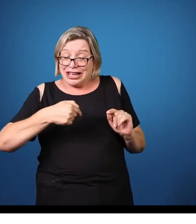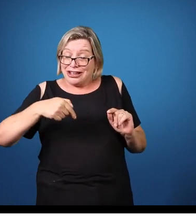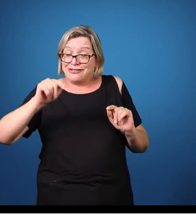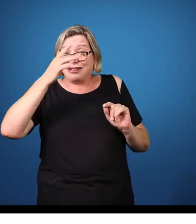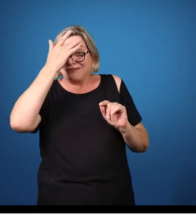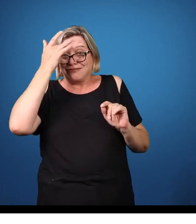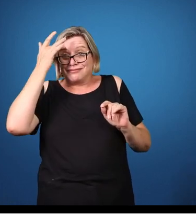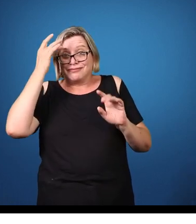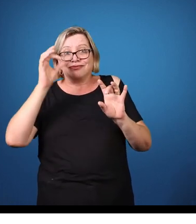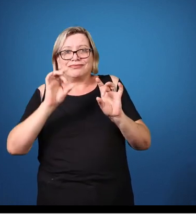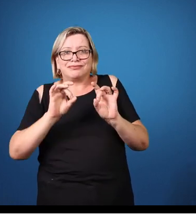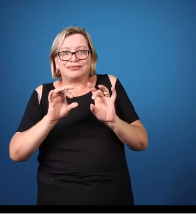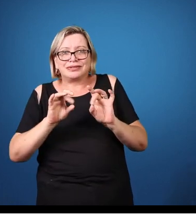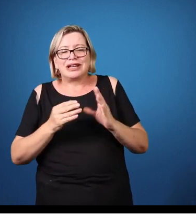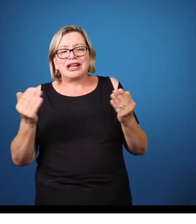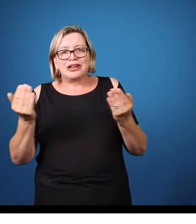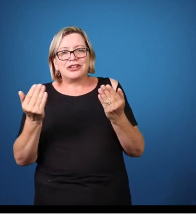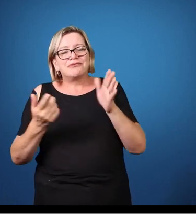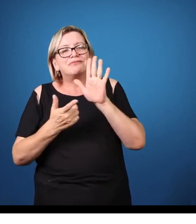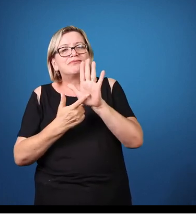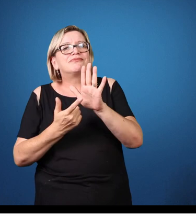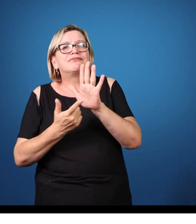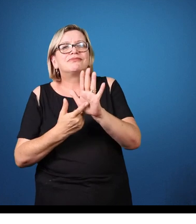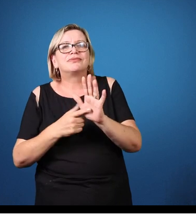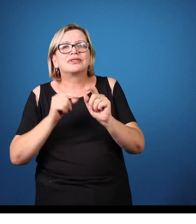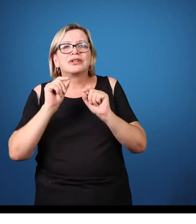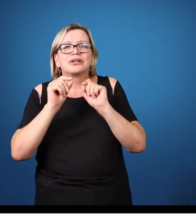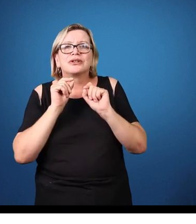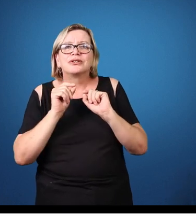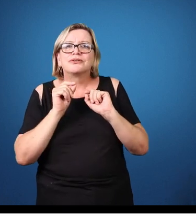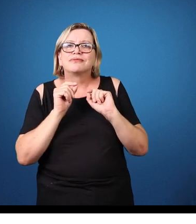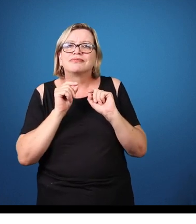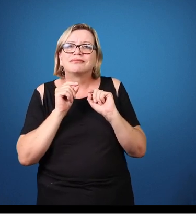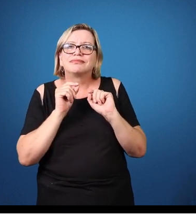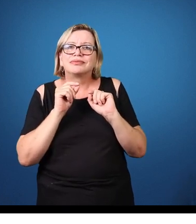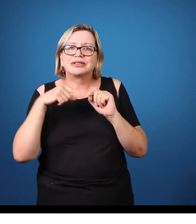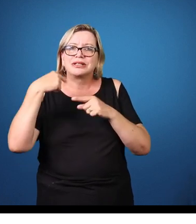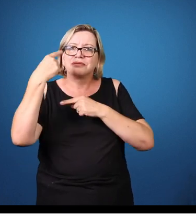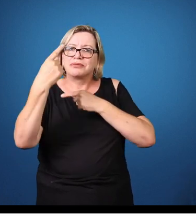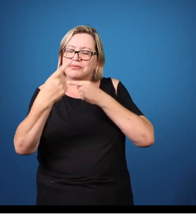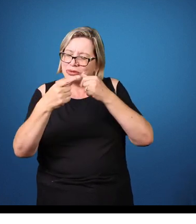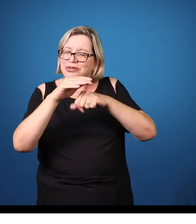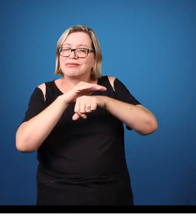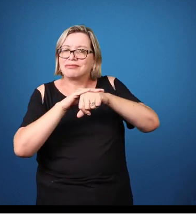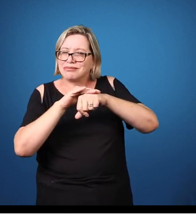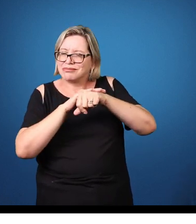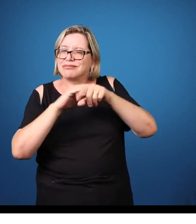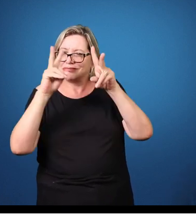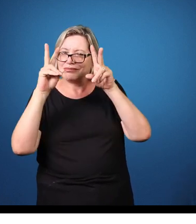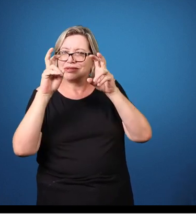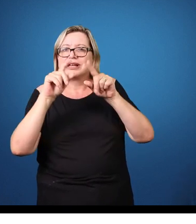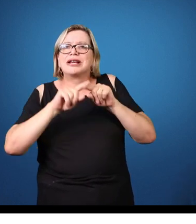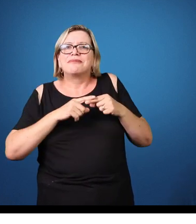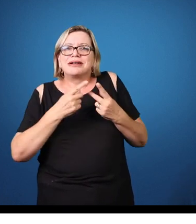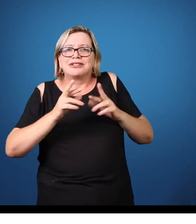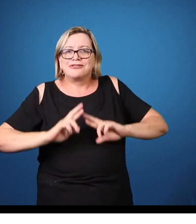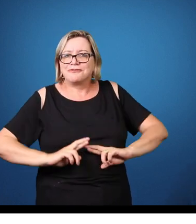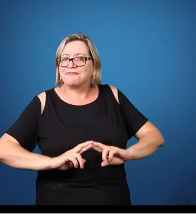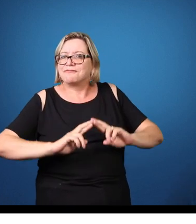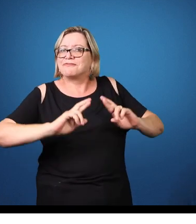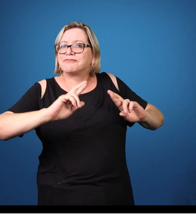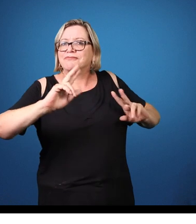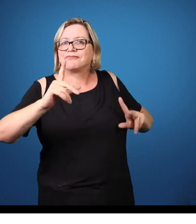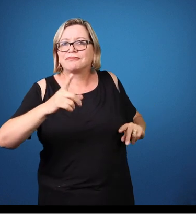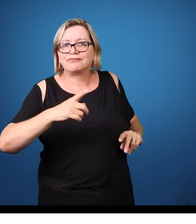ainda conversar hoje, mas tem uma diferenciação que eu acho bem importante, que é a função do